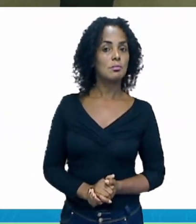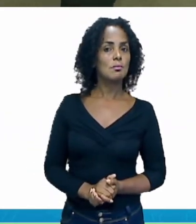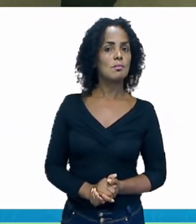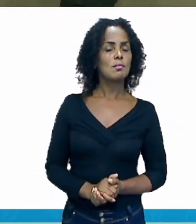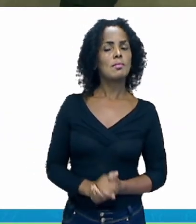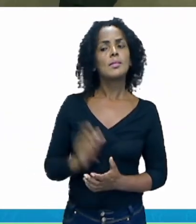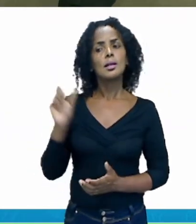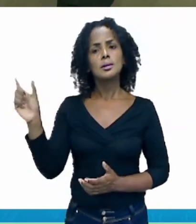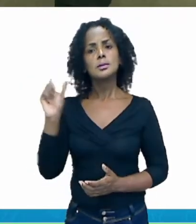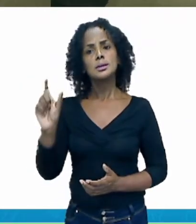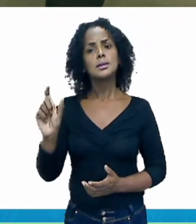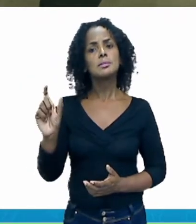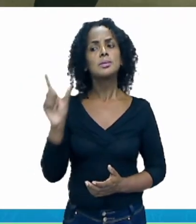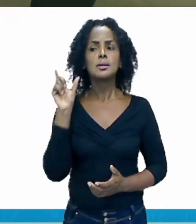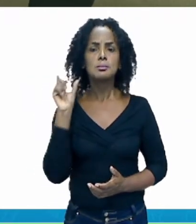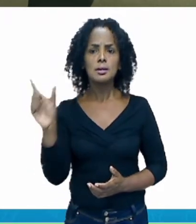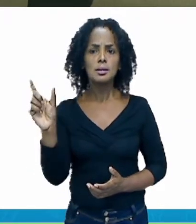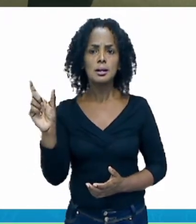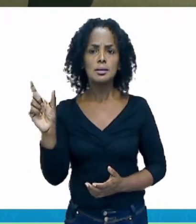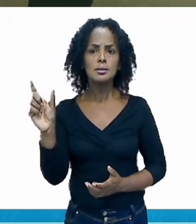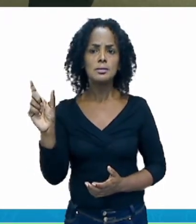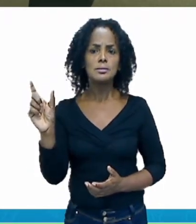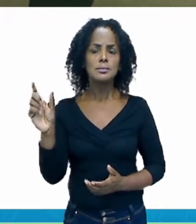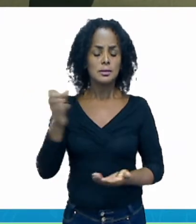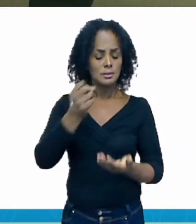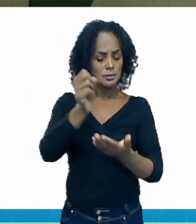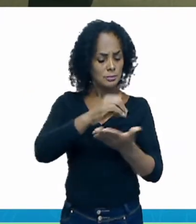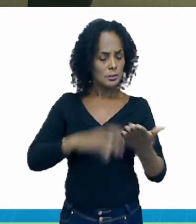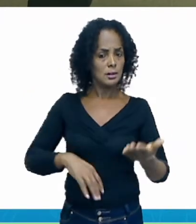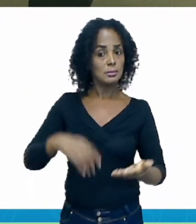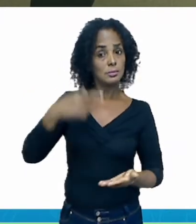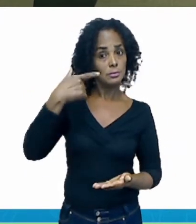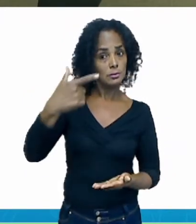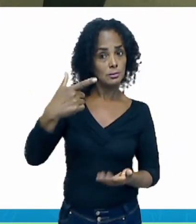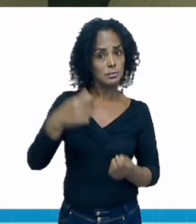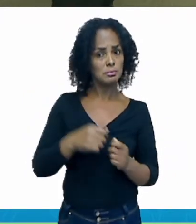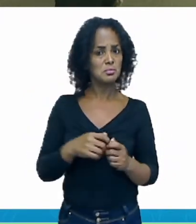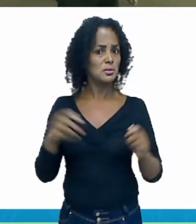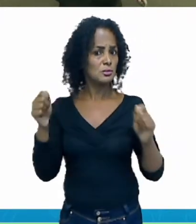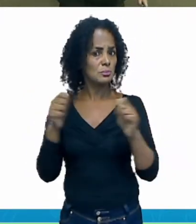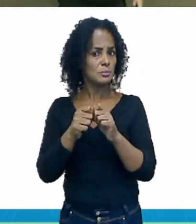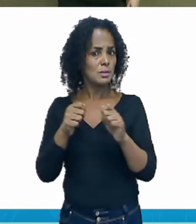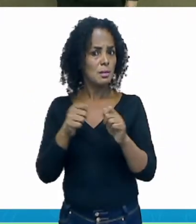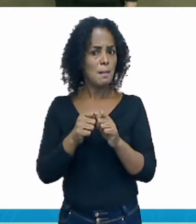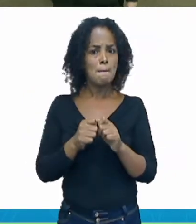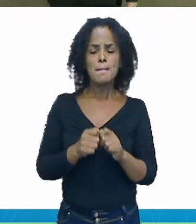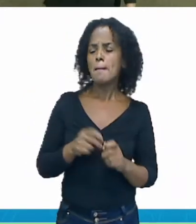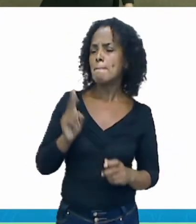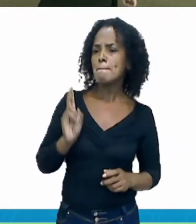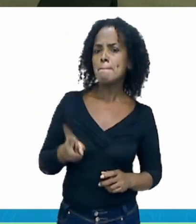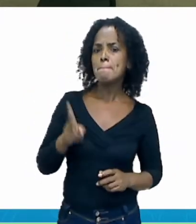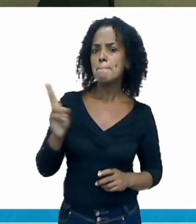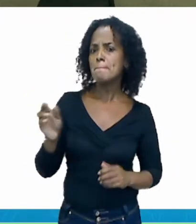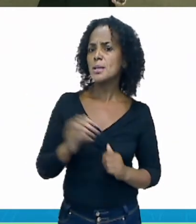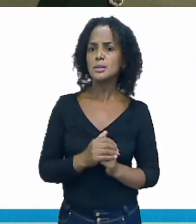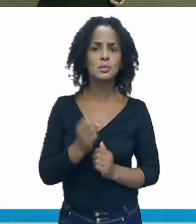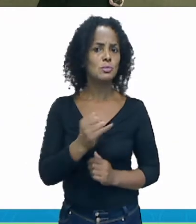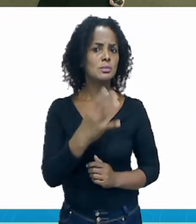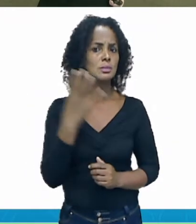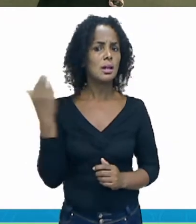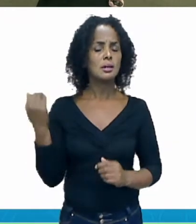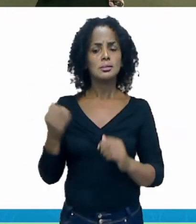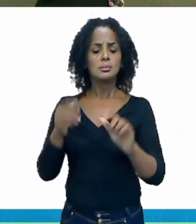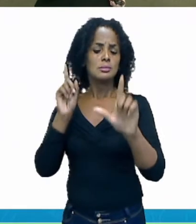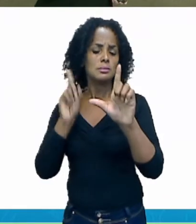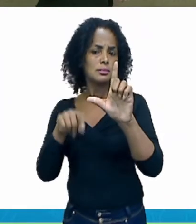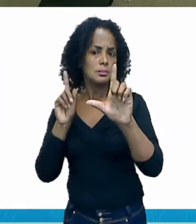sílabas das palavras da atividade dois são formadas pela mesma quantidade de letras? Vamos